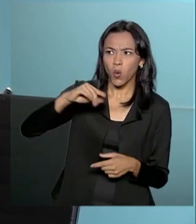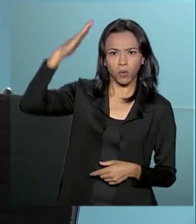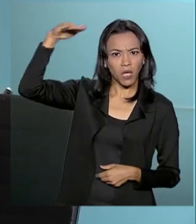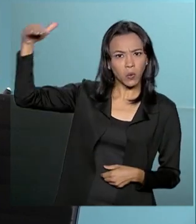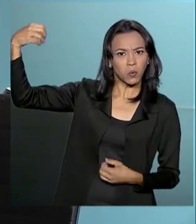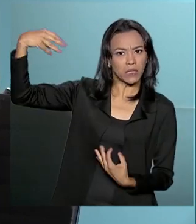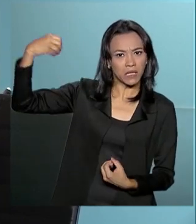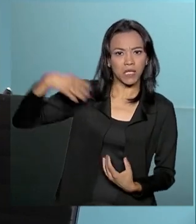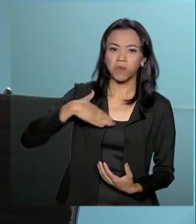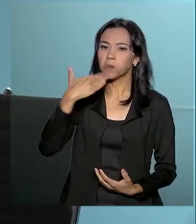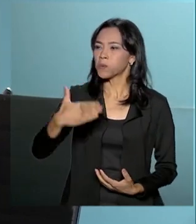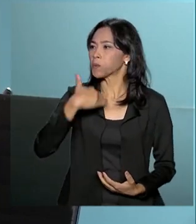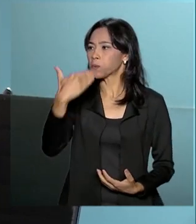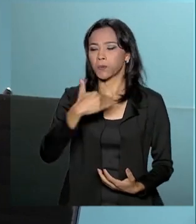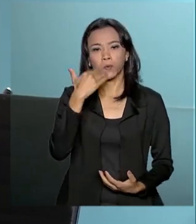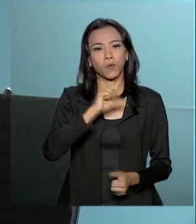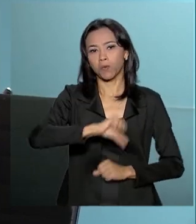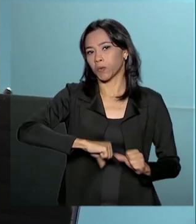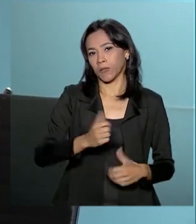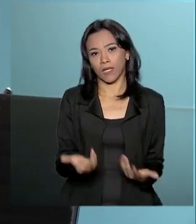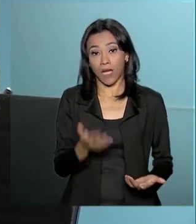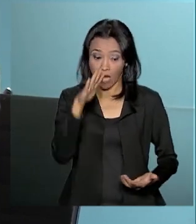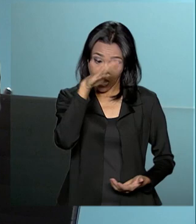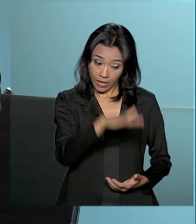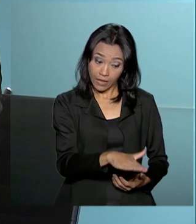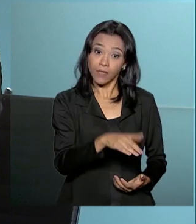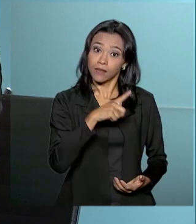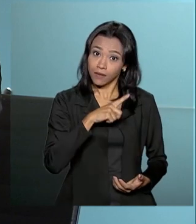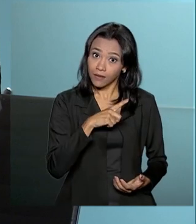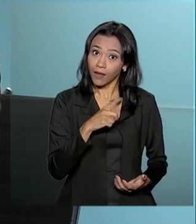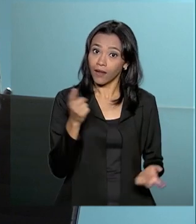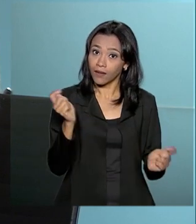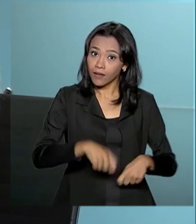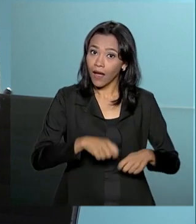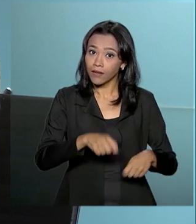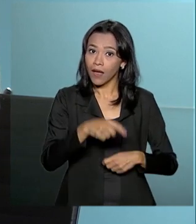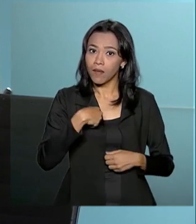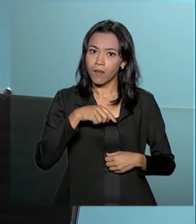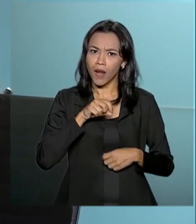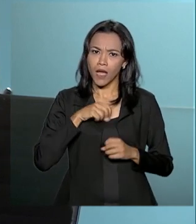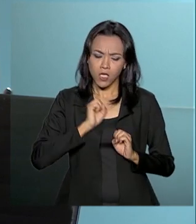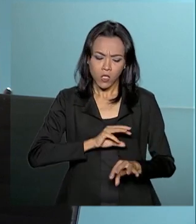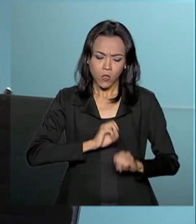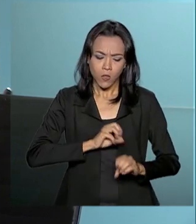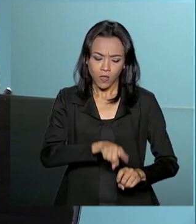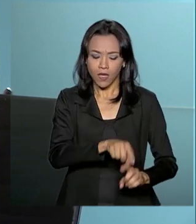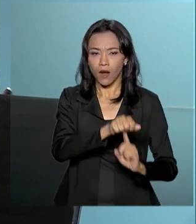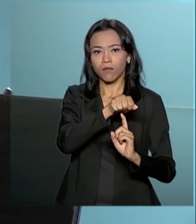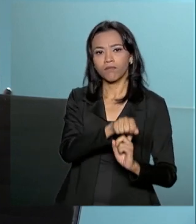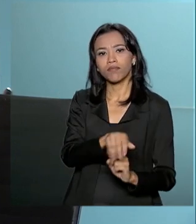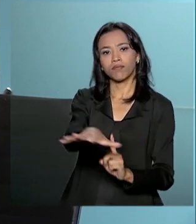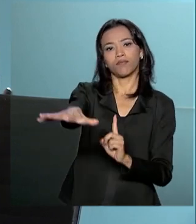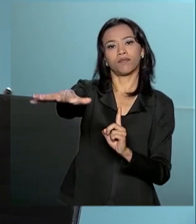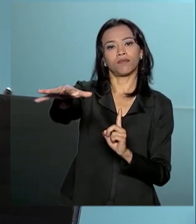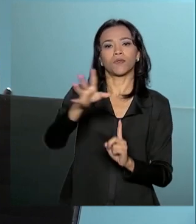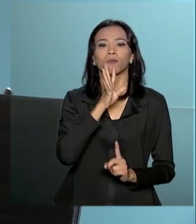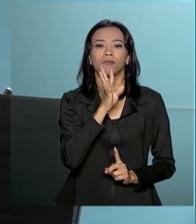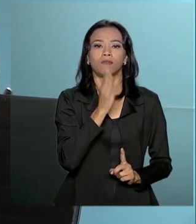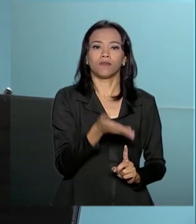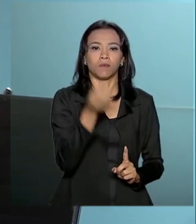falar o pai e a mãe não mudam. Então, a criança ainda tem esse aspecto de ser um propagador dessas informações. E a gente